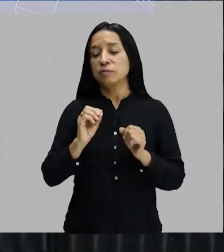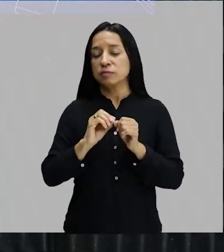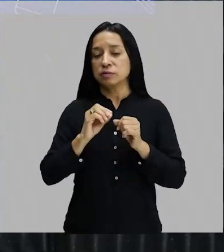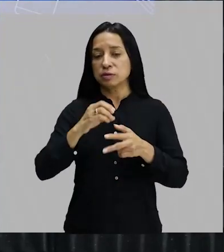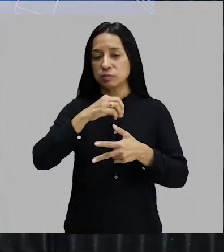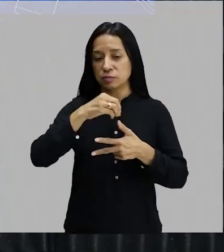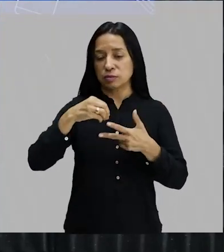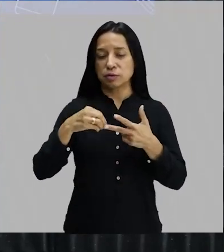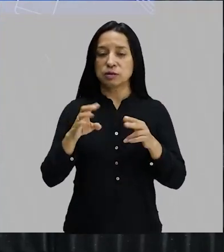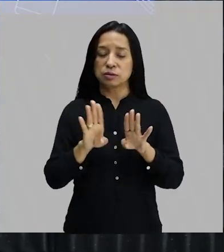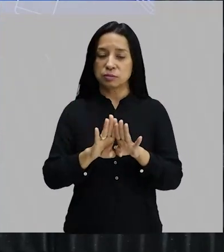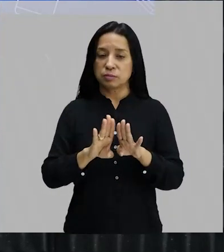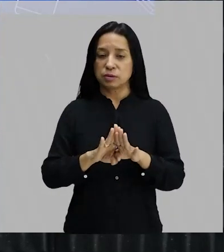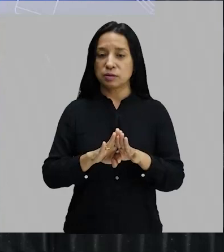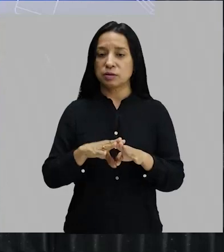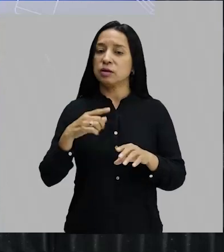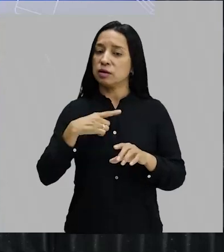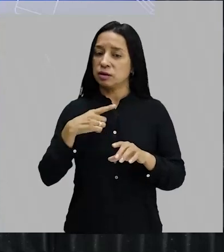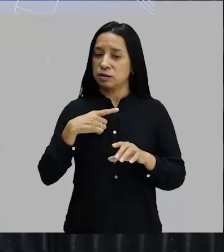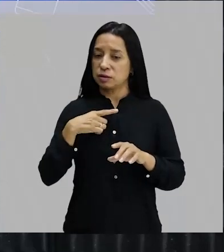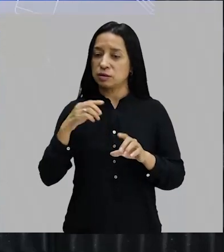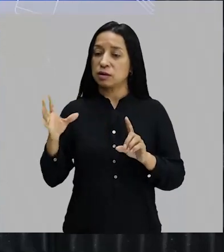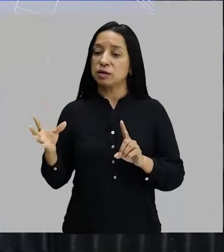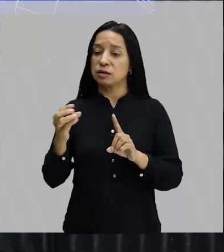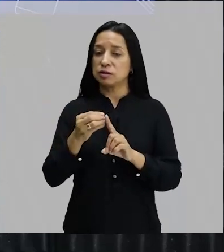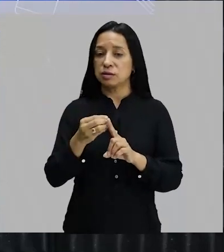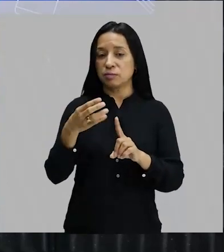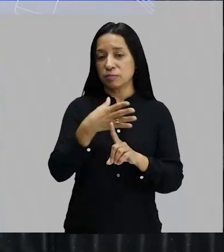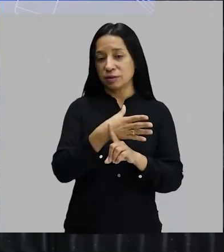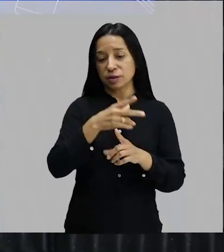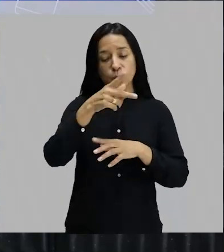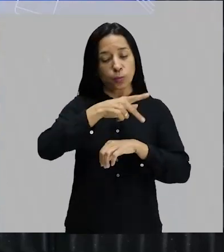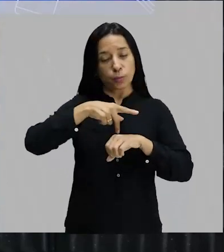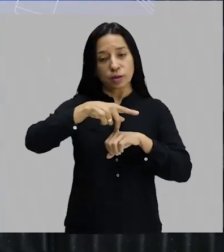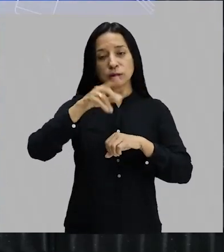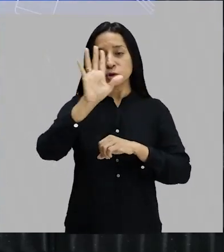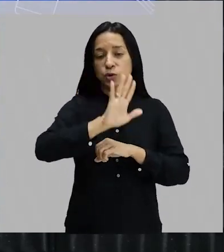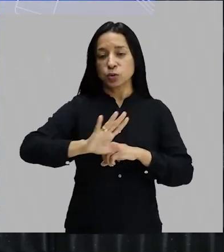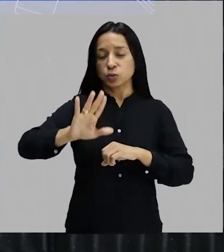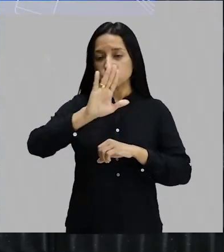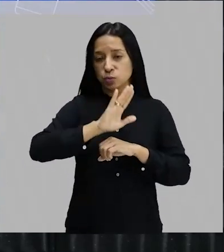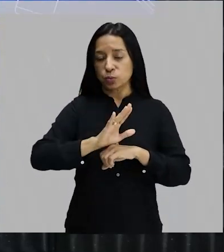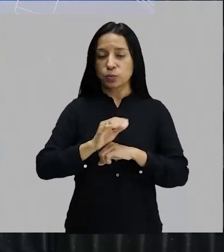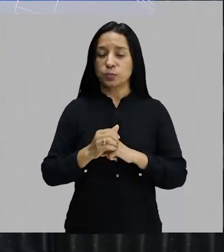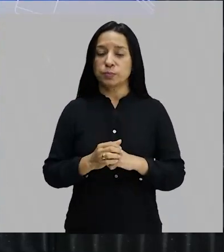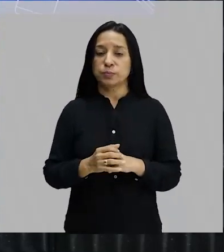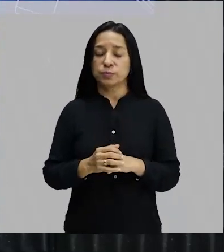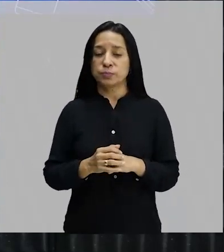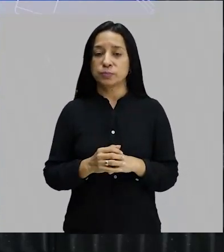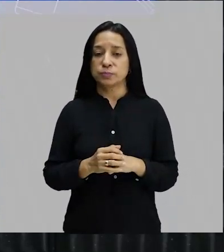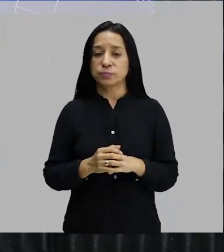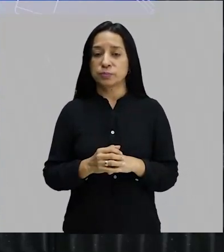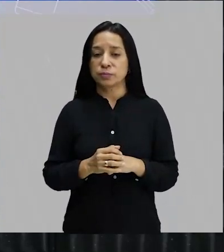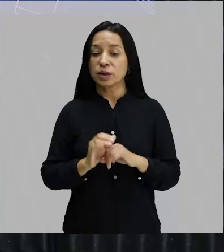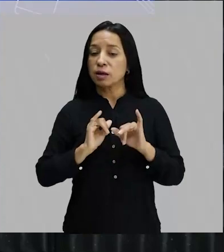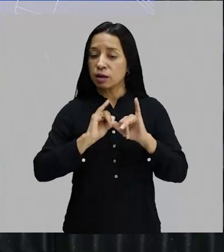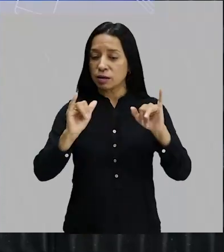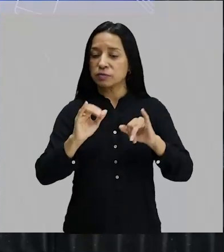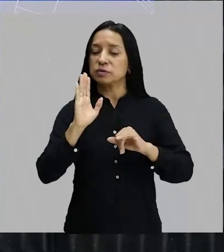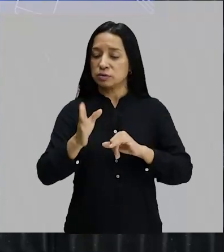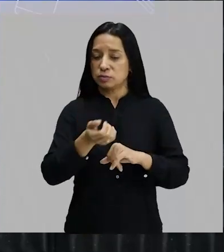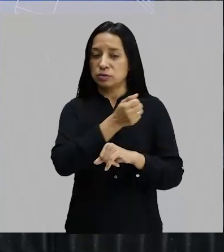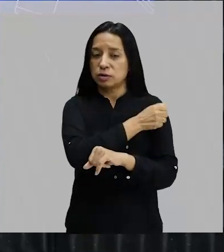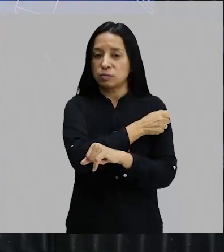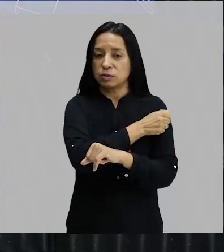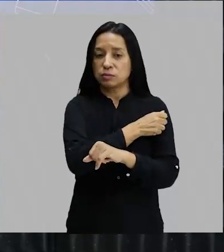fazer Enem vai cair Semana de Arte Moderna no país inteiro, vai ser o ano inteiro de Semana de Arte Moderna. Eu estou avisando já os meus